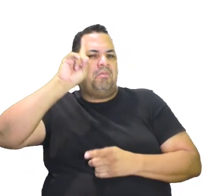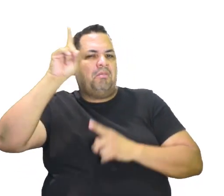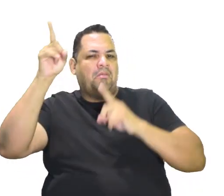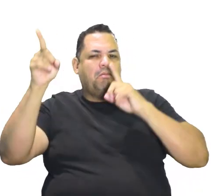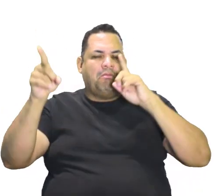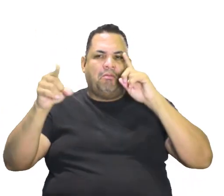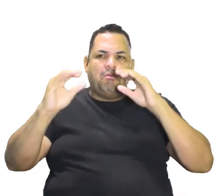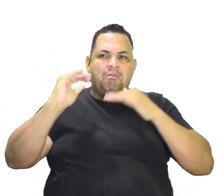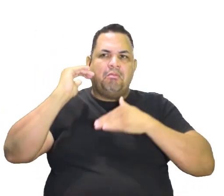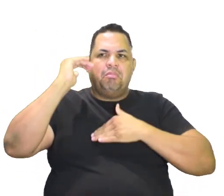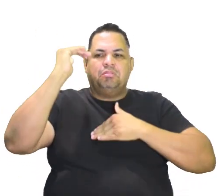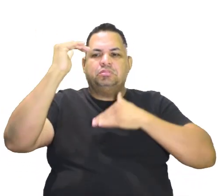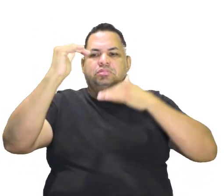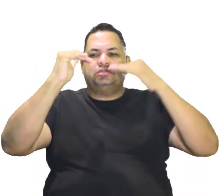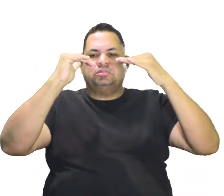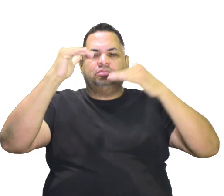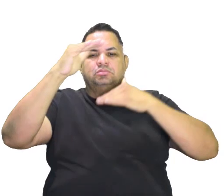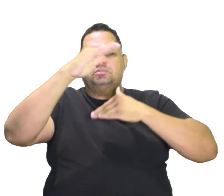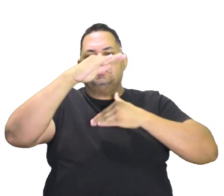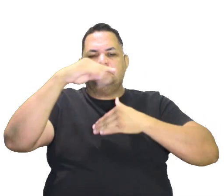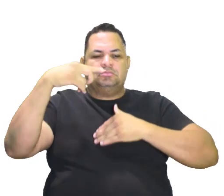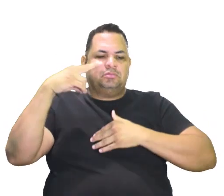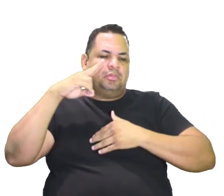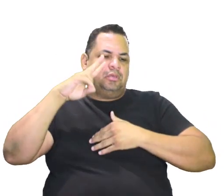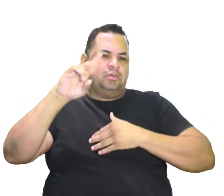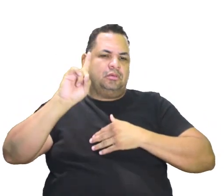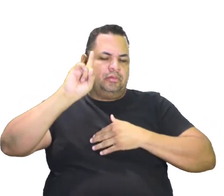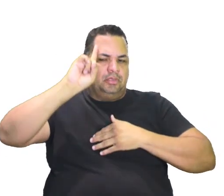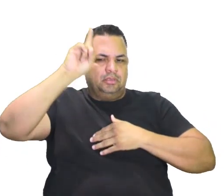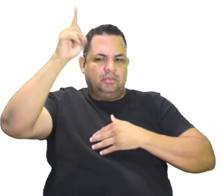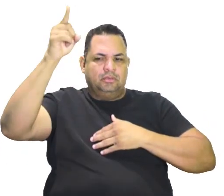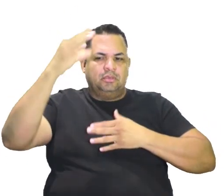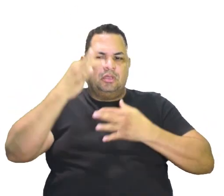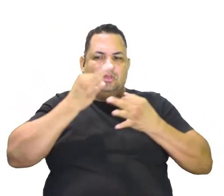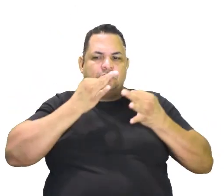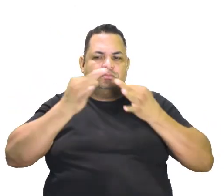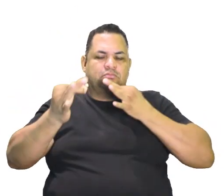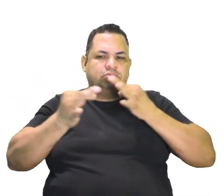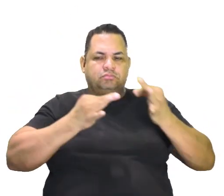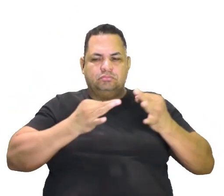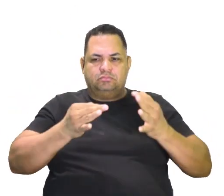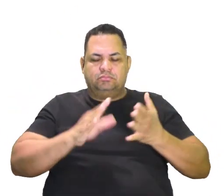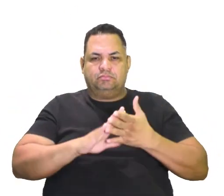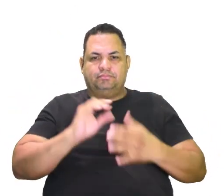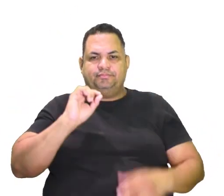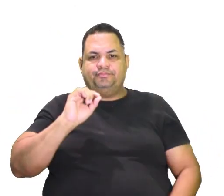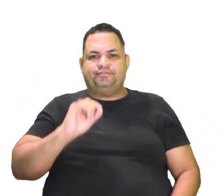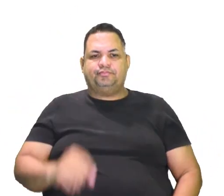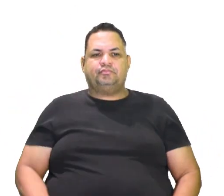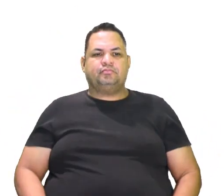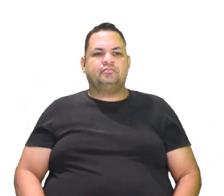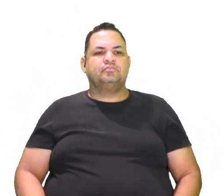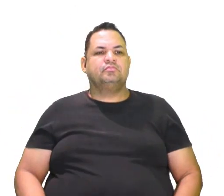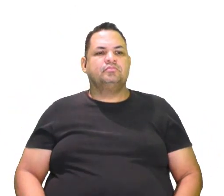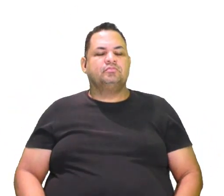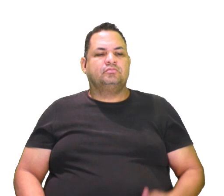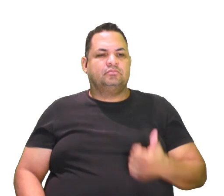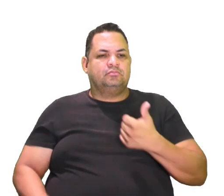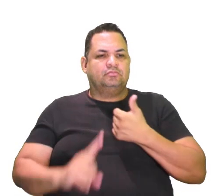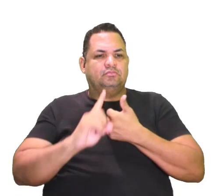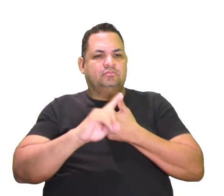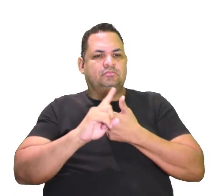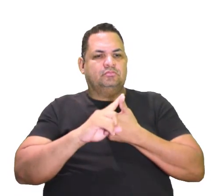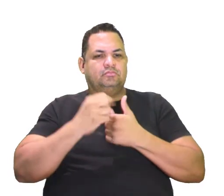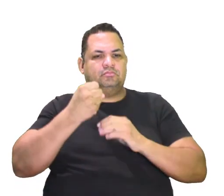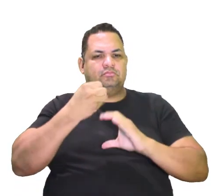coisa mais, assim, criada, inventada, né? Suposta. Então, o que acontece aqui no item 1, nós temos